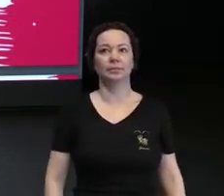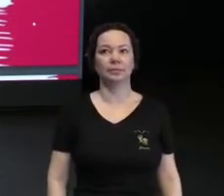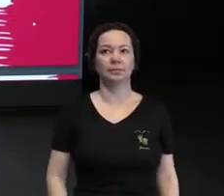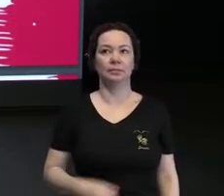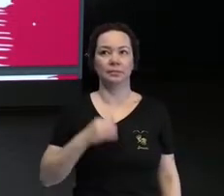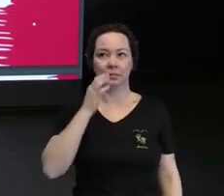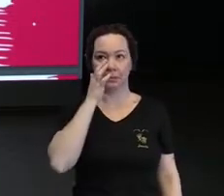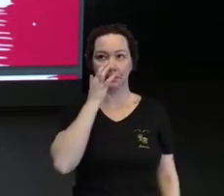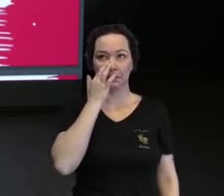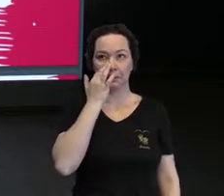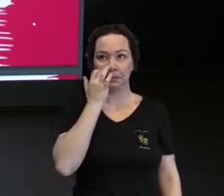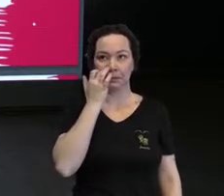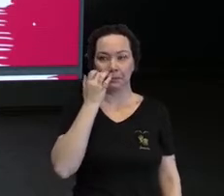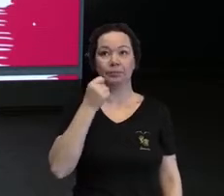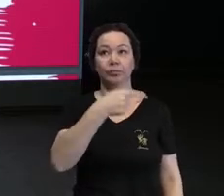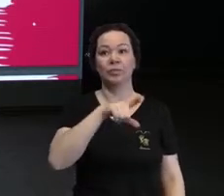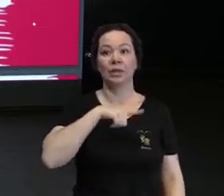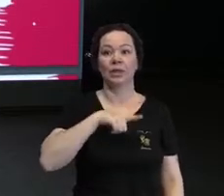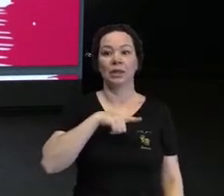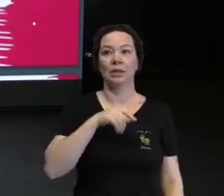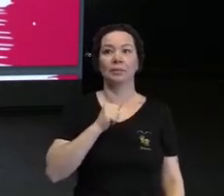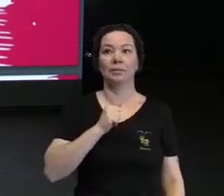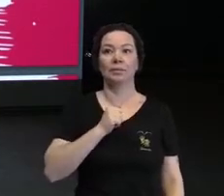E aí, aqui mais um outro exemplo.